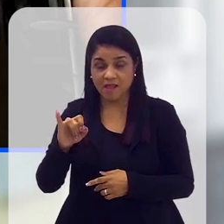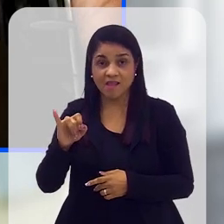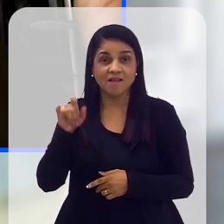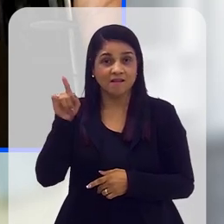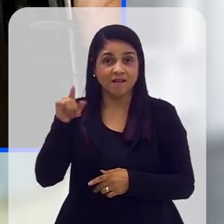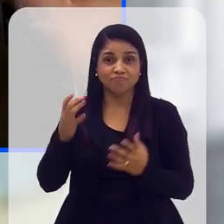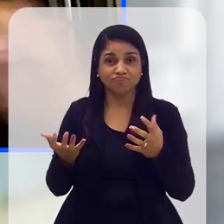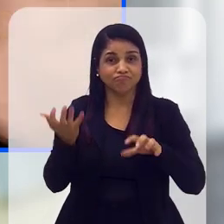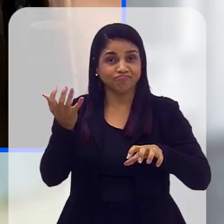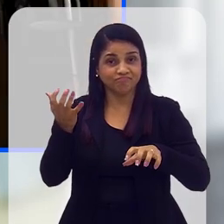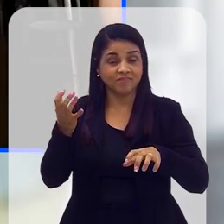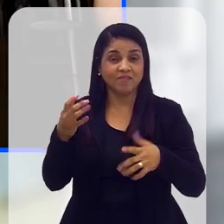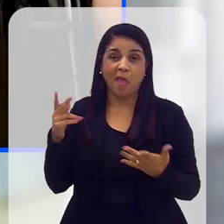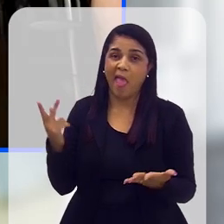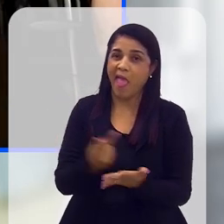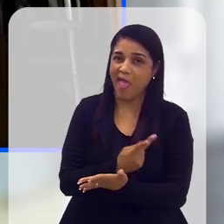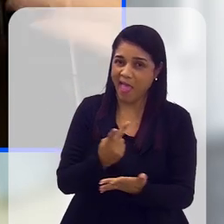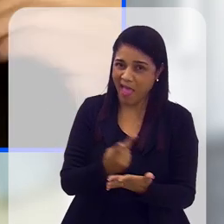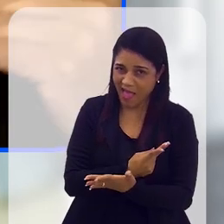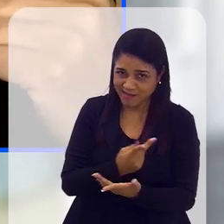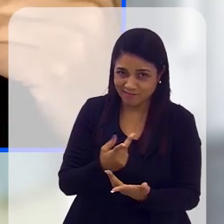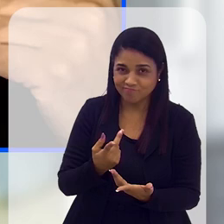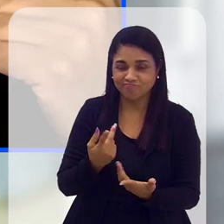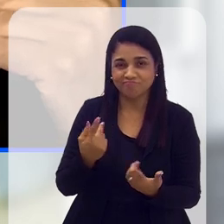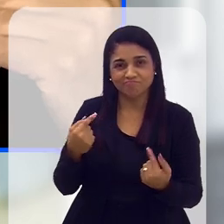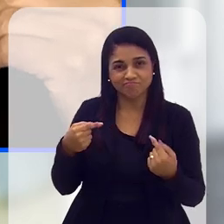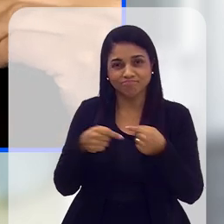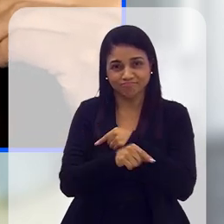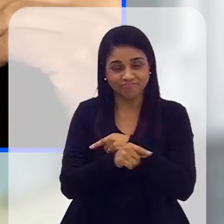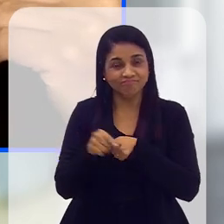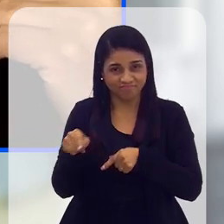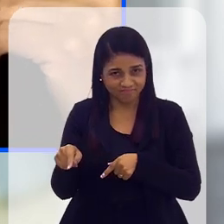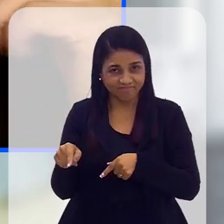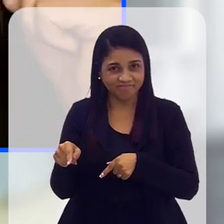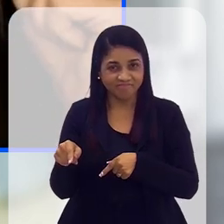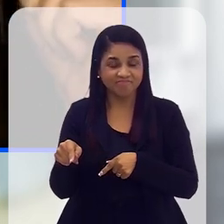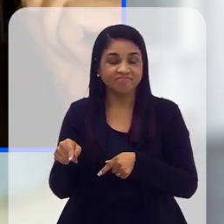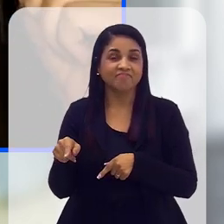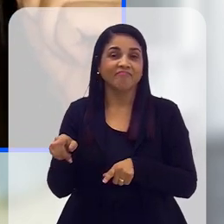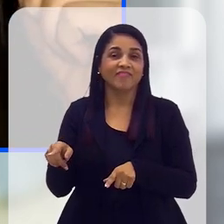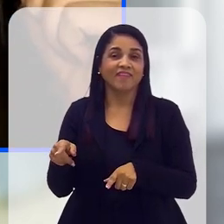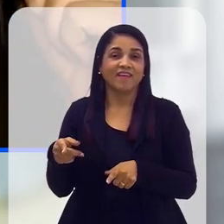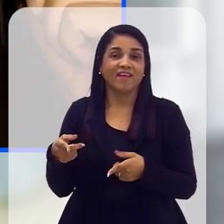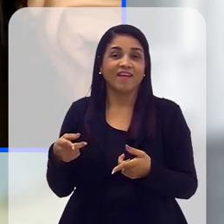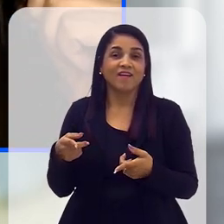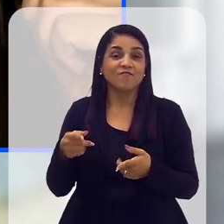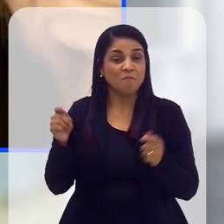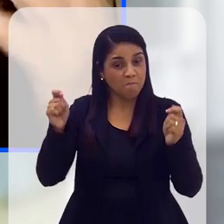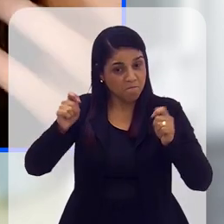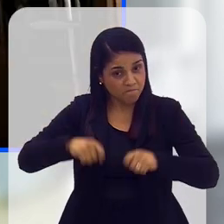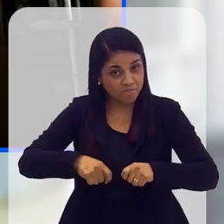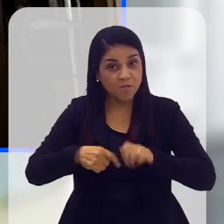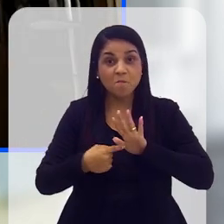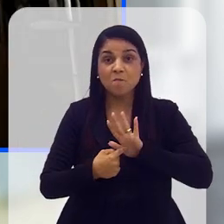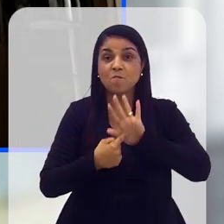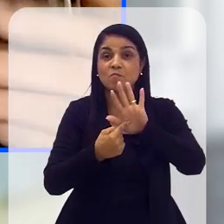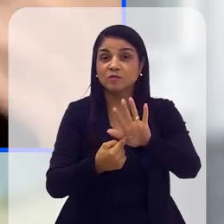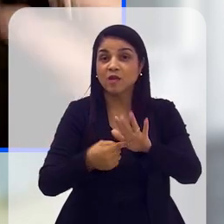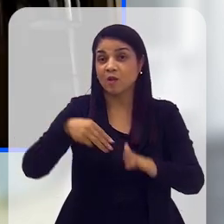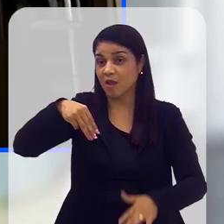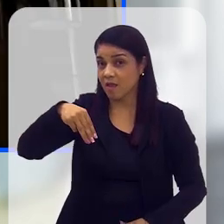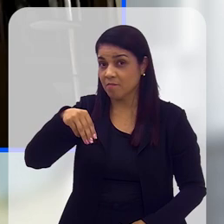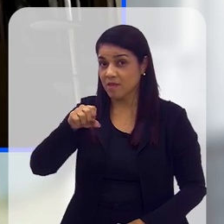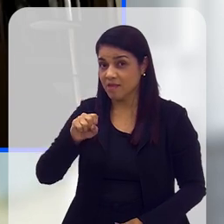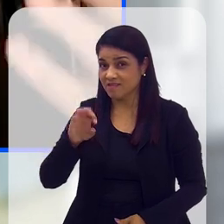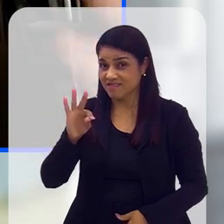CPI no Congresso Nacional que deu completamente errado, foi um motivo pela culatra daqueles que a promoveram, mostrou muito claramente,